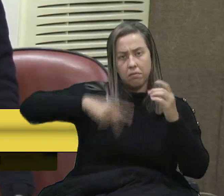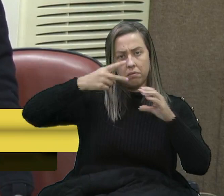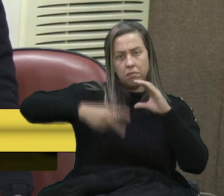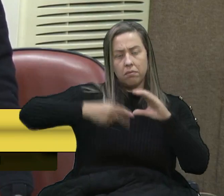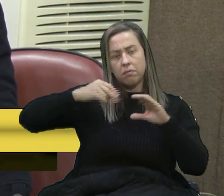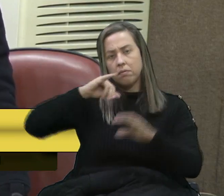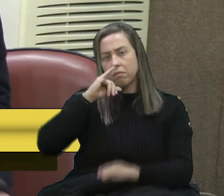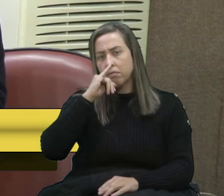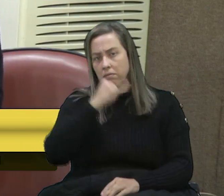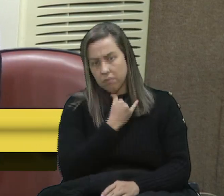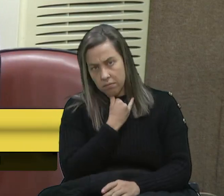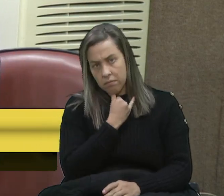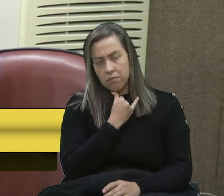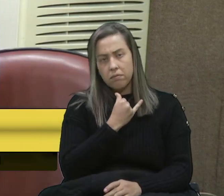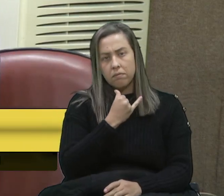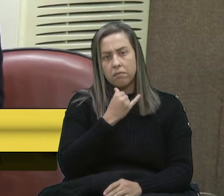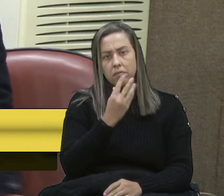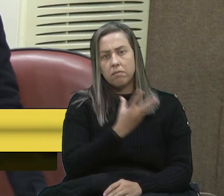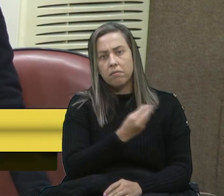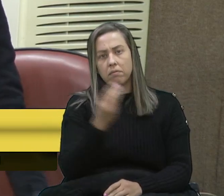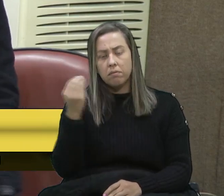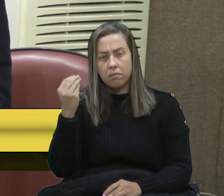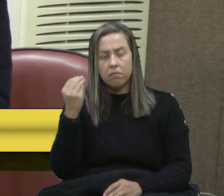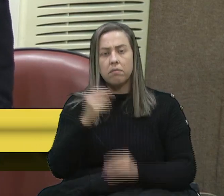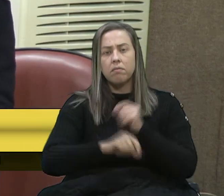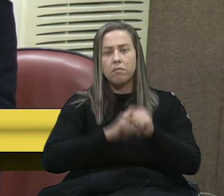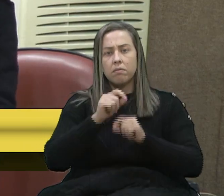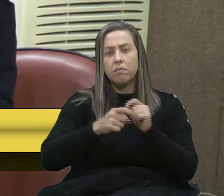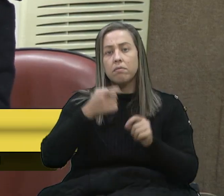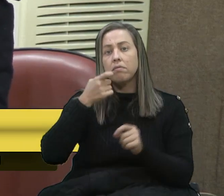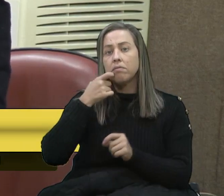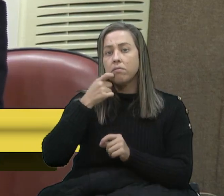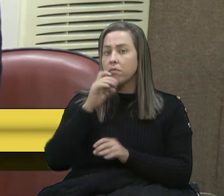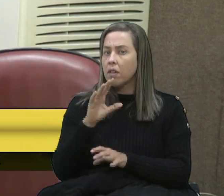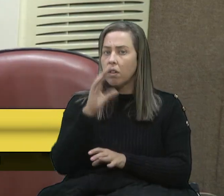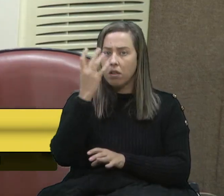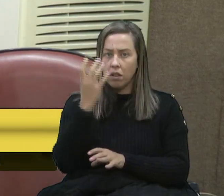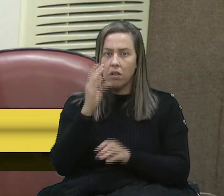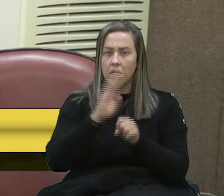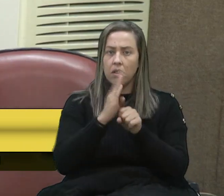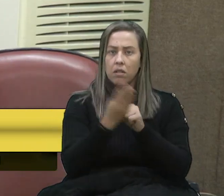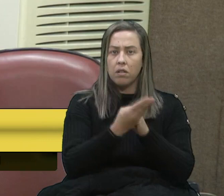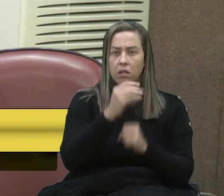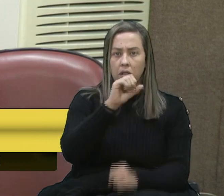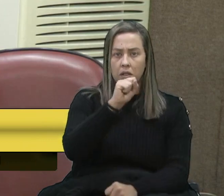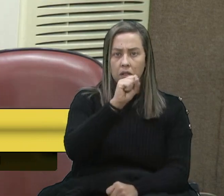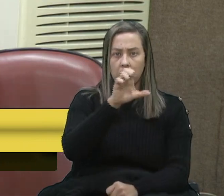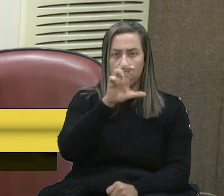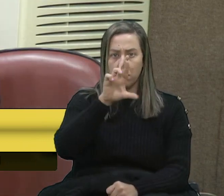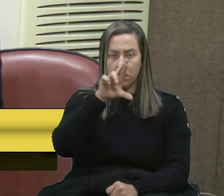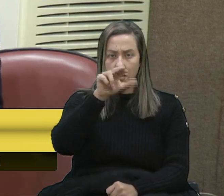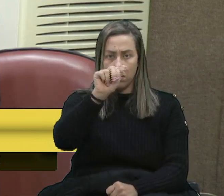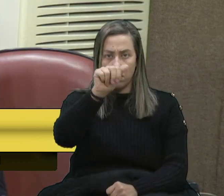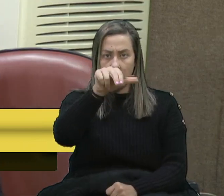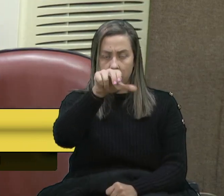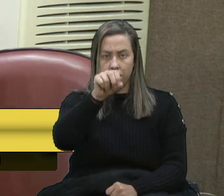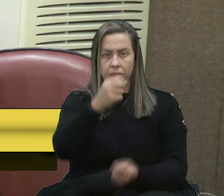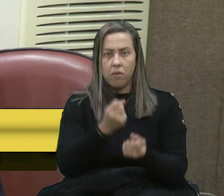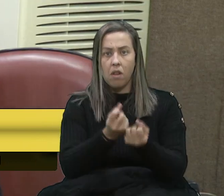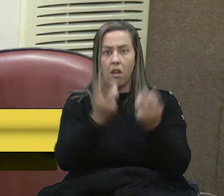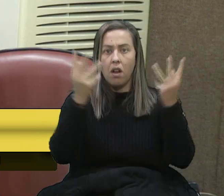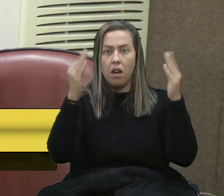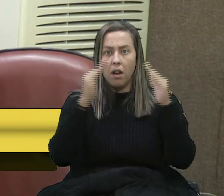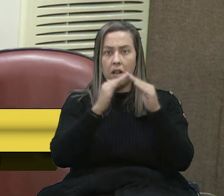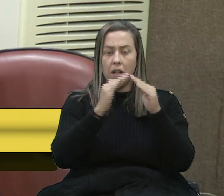Infelizmente, são em casos como de sexta-feira, que aconteceu no bairro Serrano, que atingiu casas de